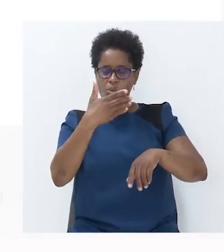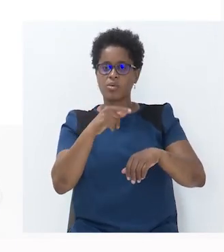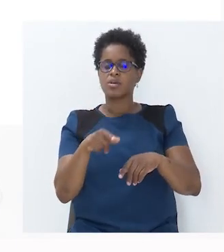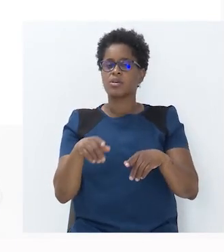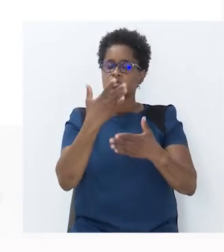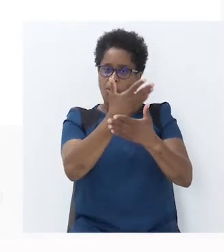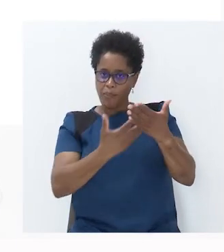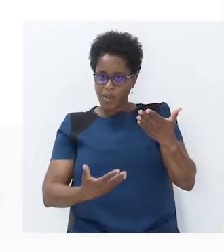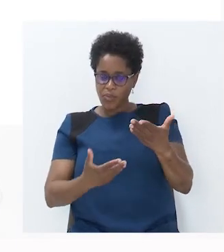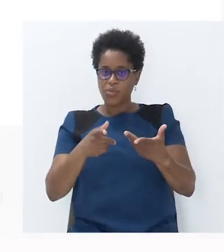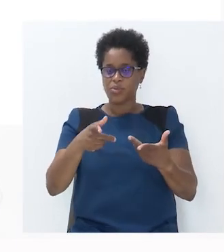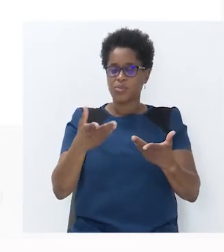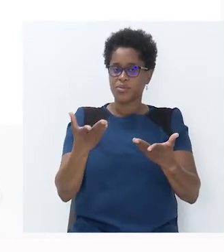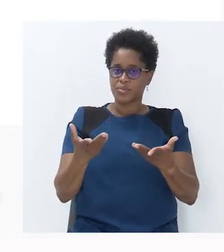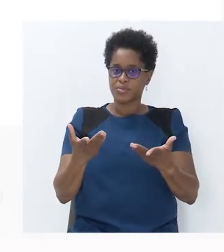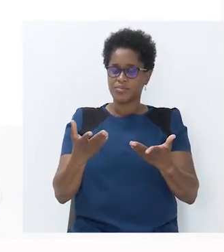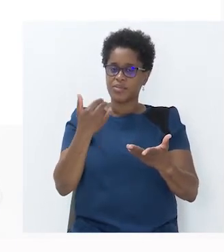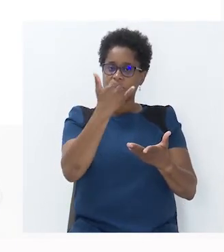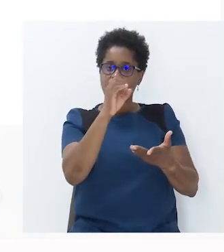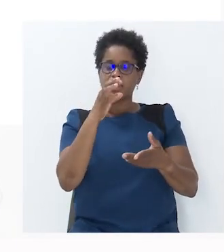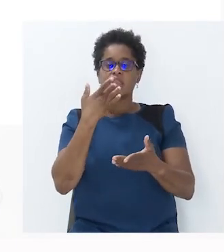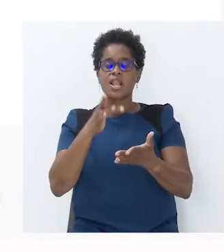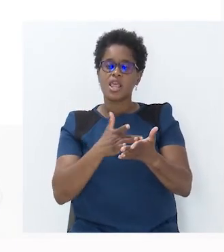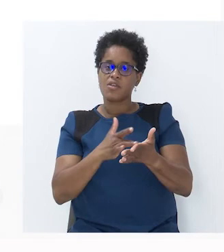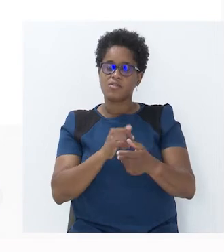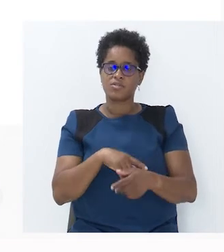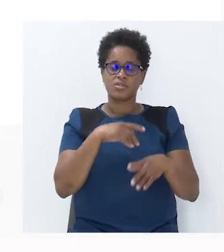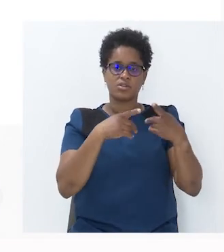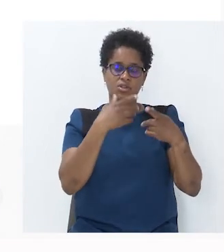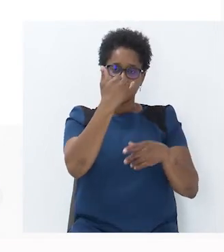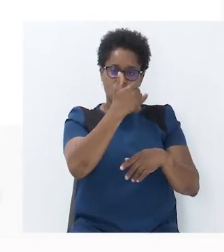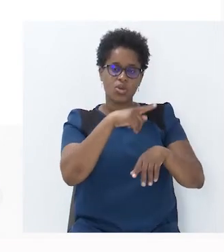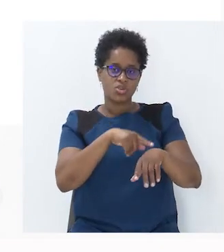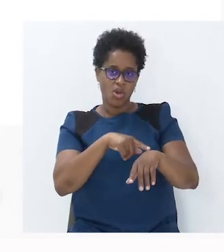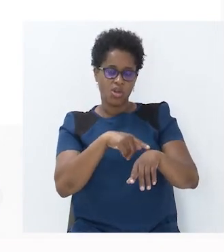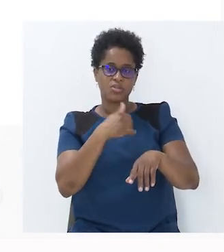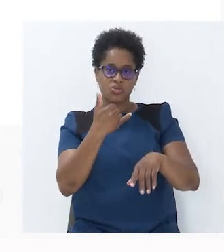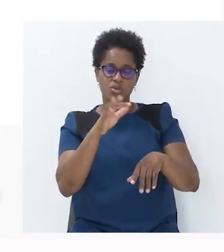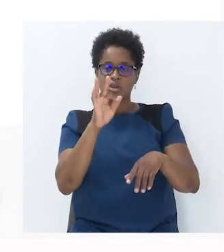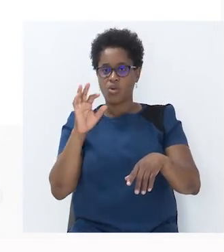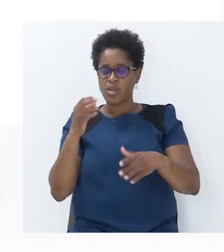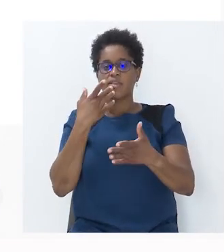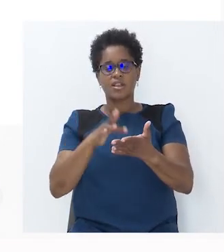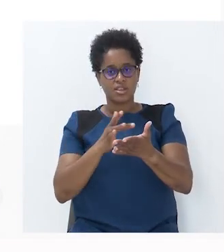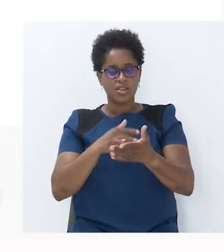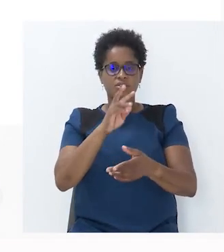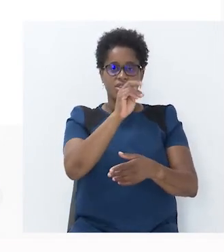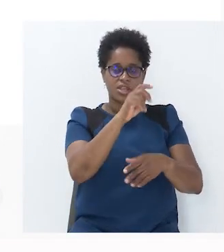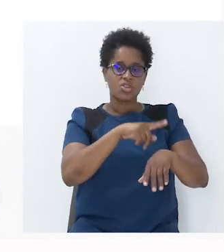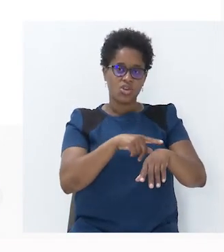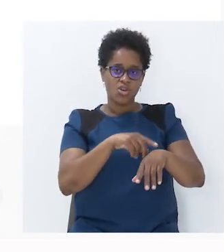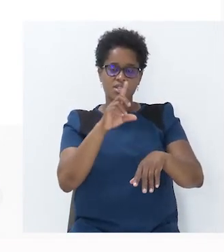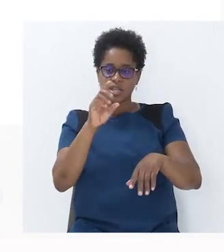imprensos 20 livros, 2 horas 40, 3 horas 60,